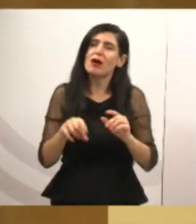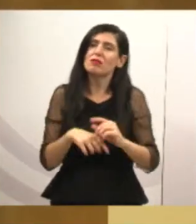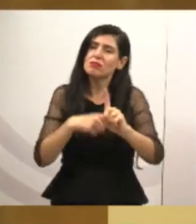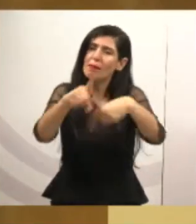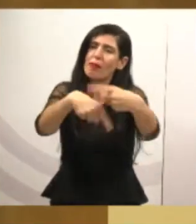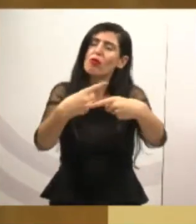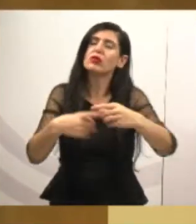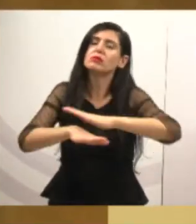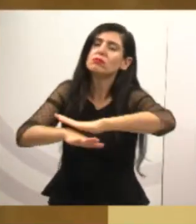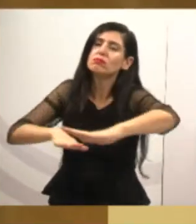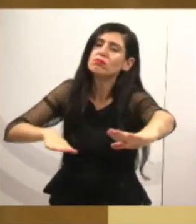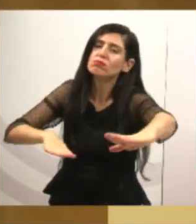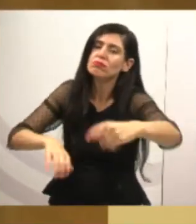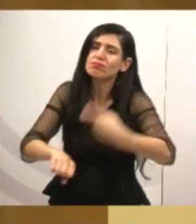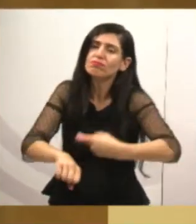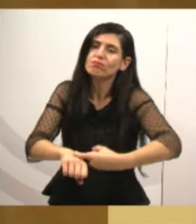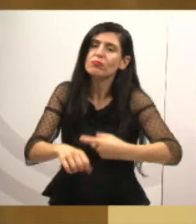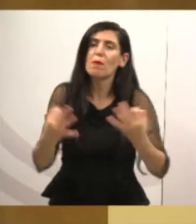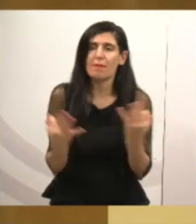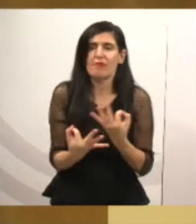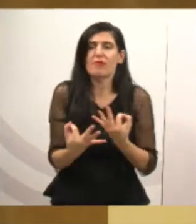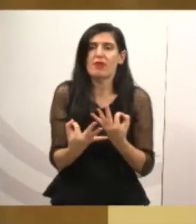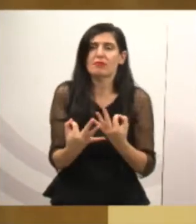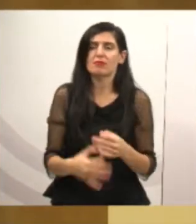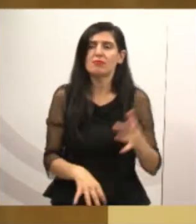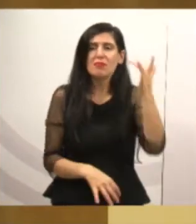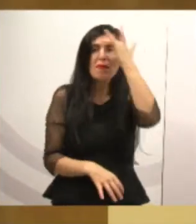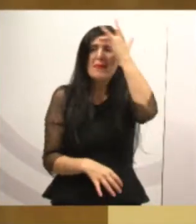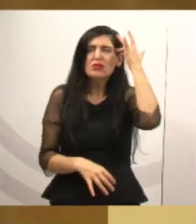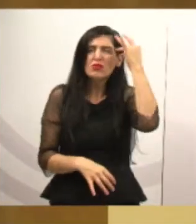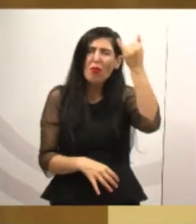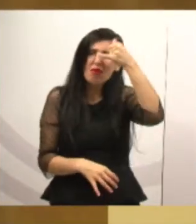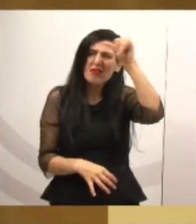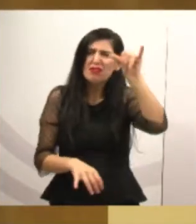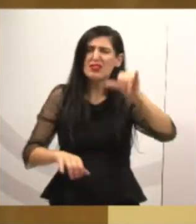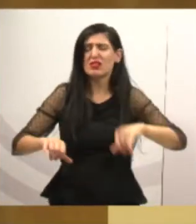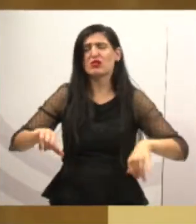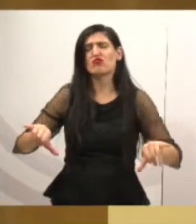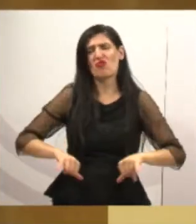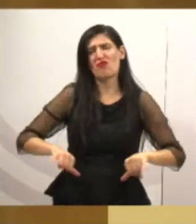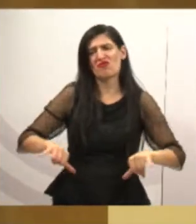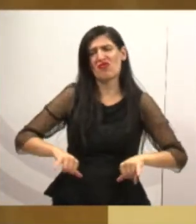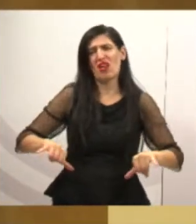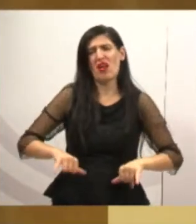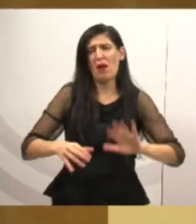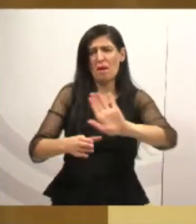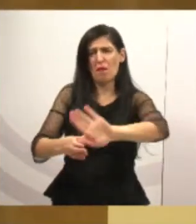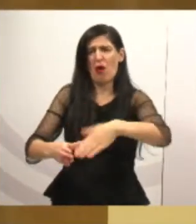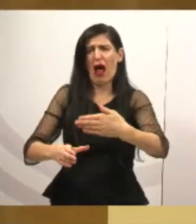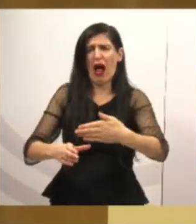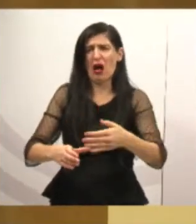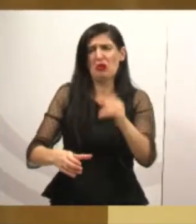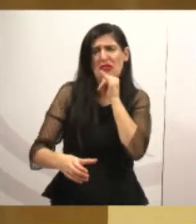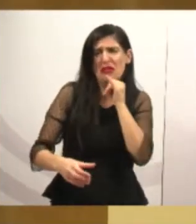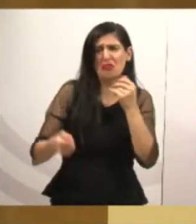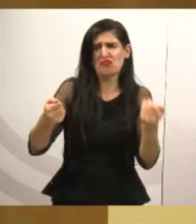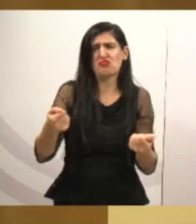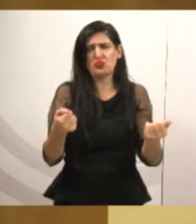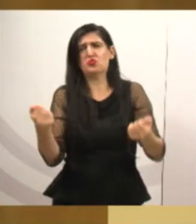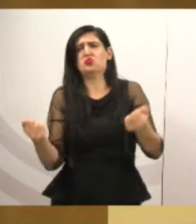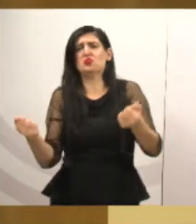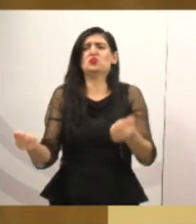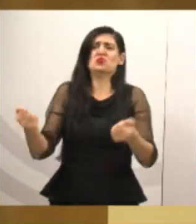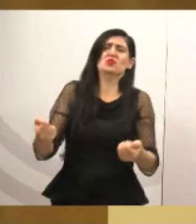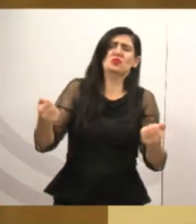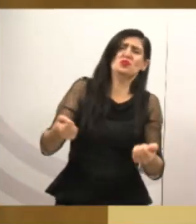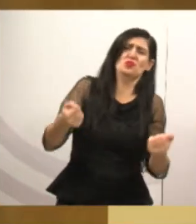eu acho que esse é o nosso papel, de estar cobrando melhorias no dia a dia. e a gente